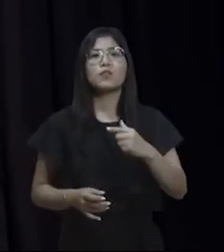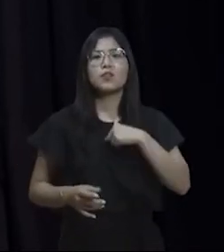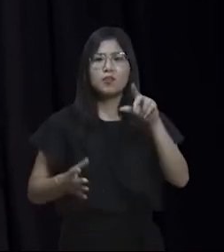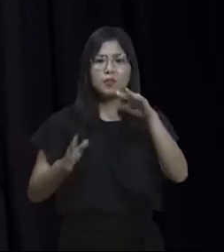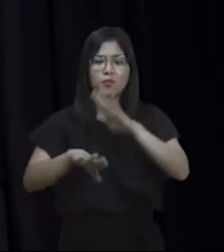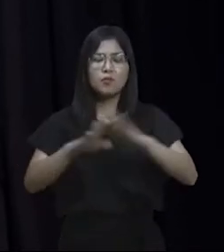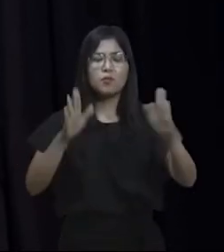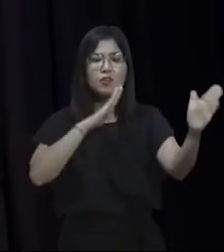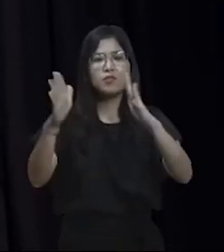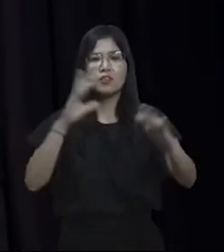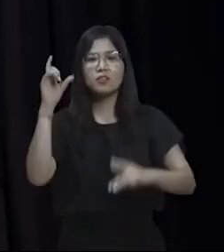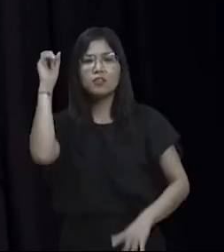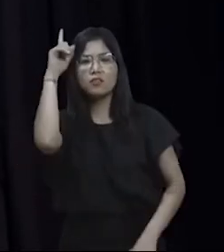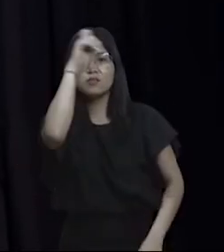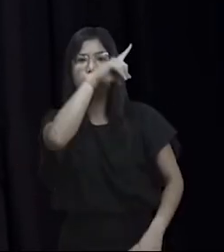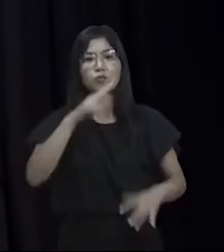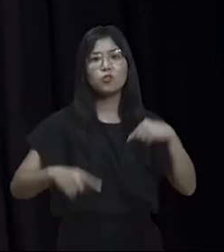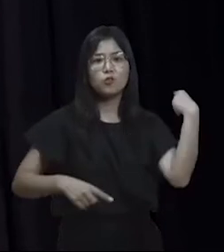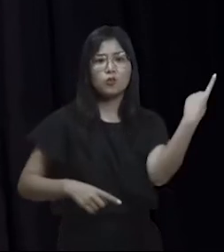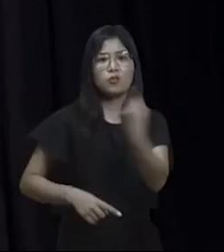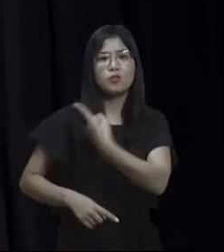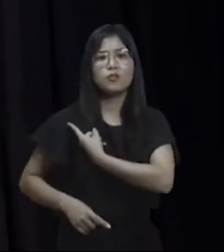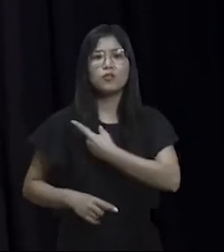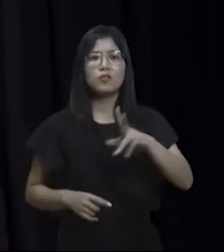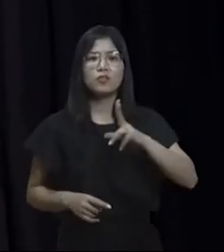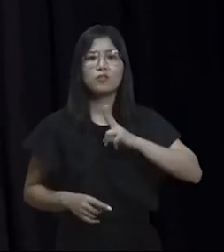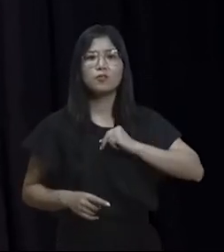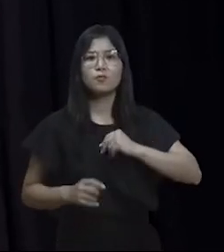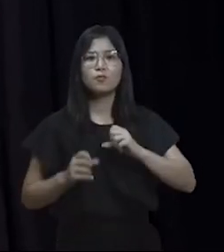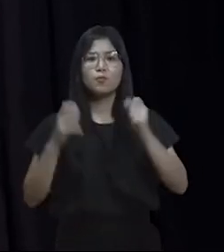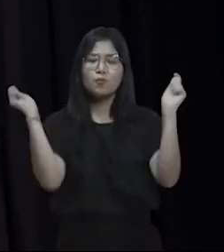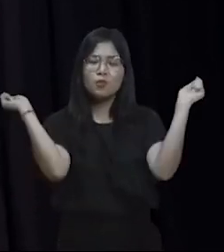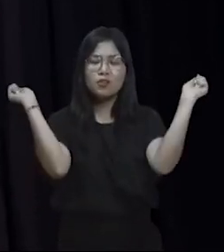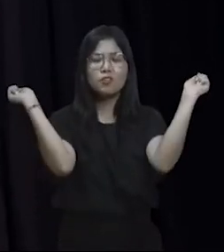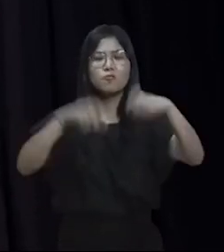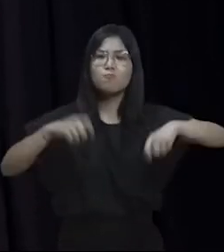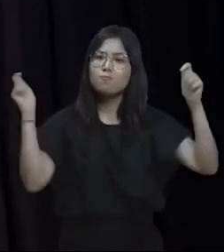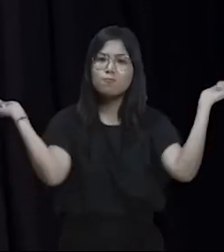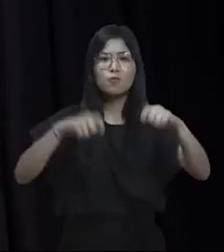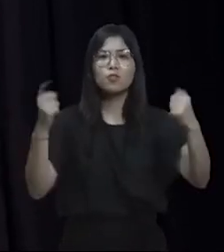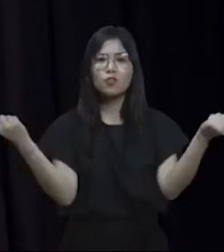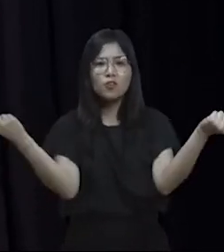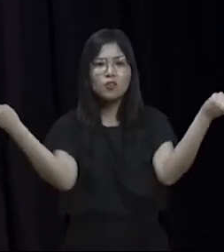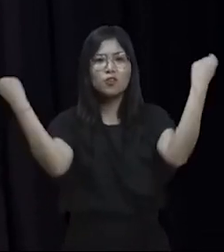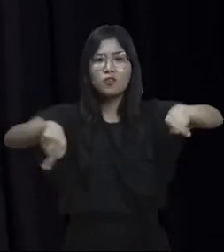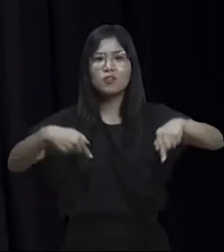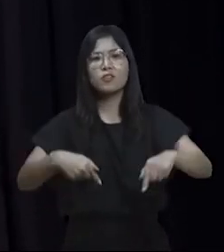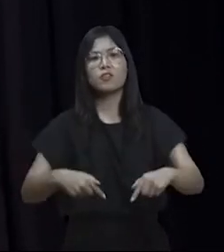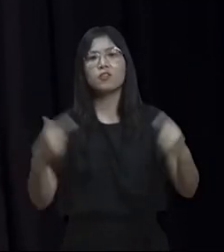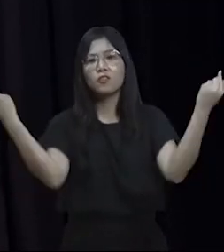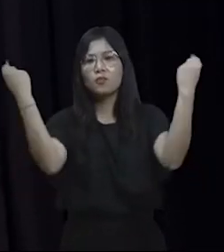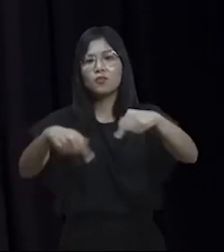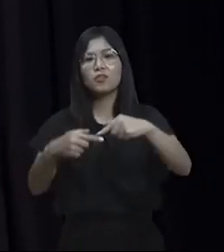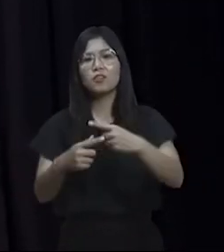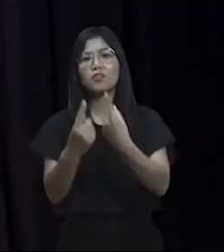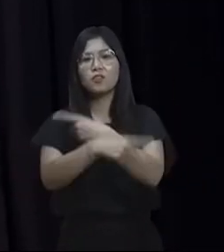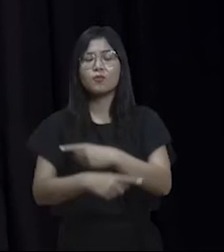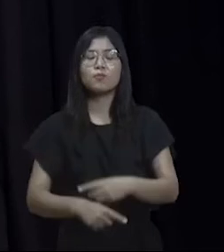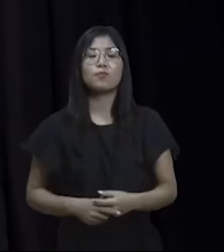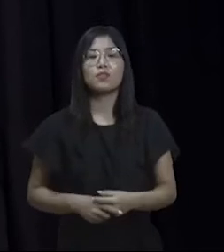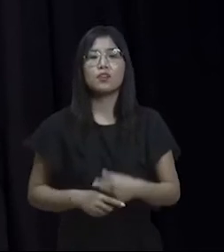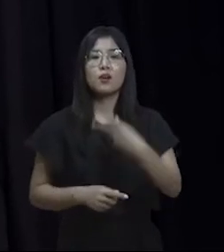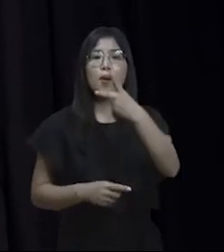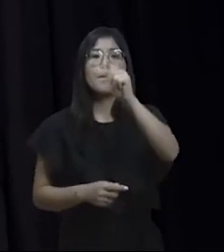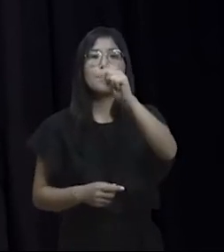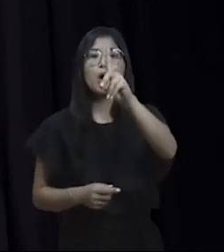em que exige de todos nós, que nós possamos agir e reagir contra o arbítrio, eu gostaria de citar Paulo